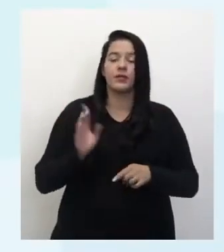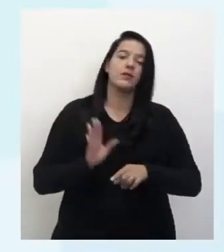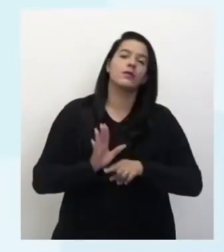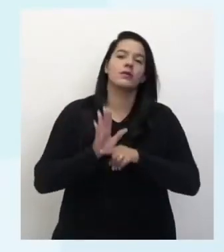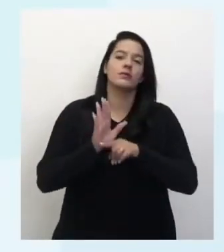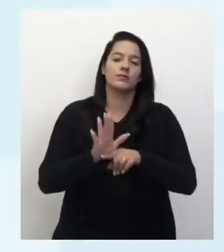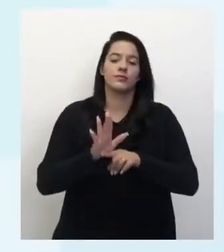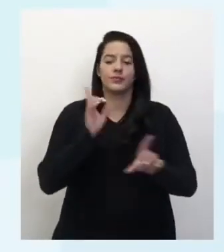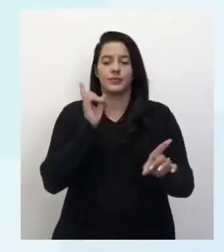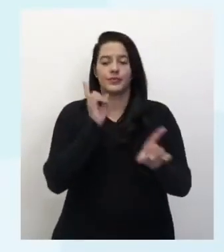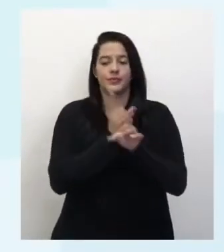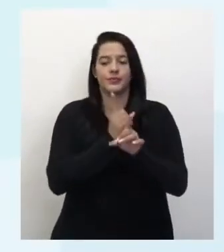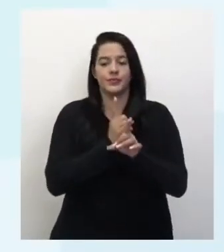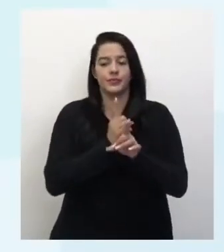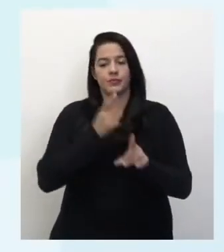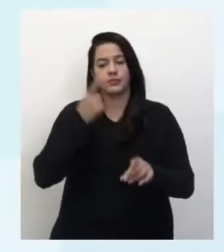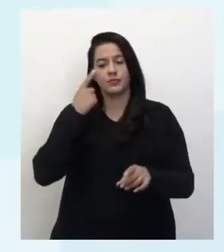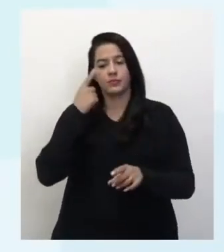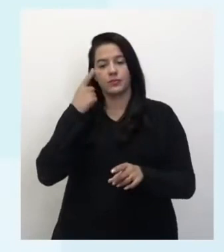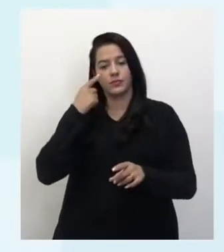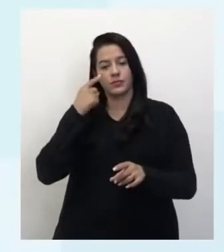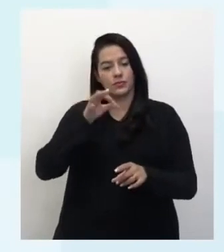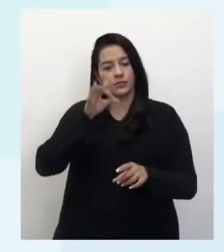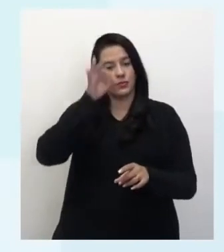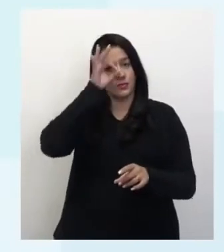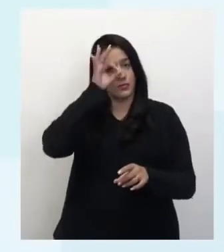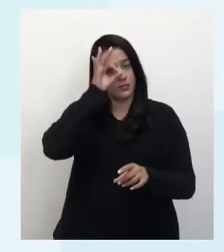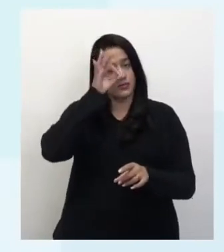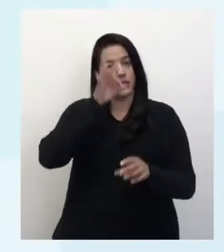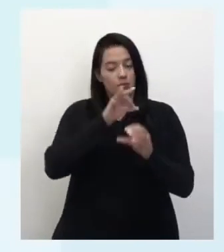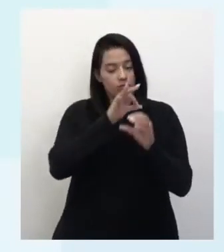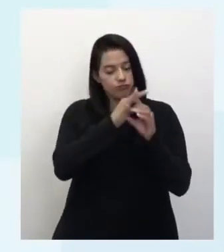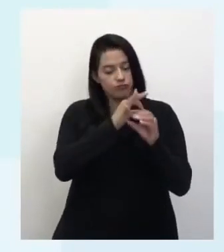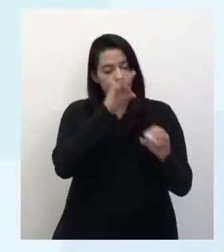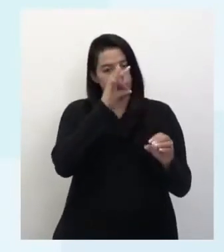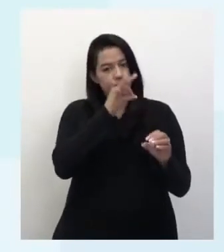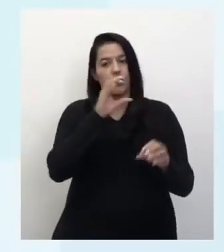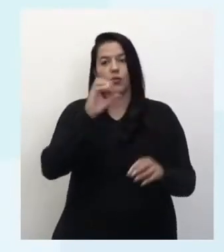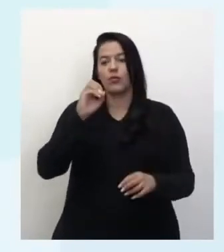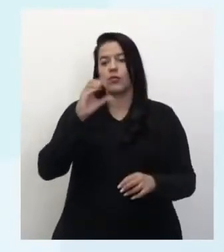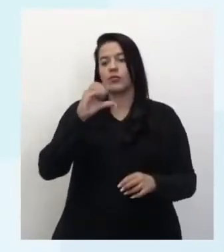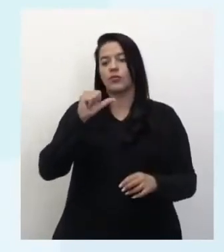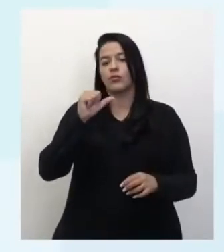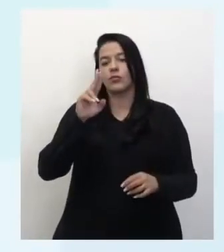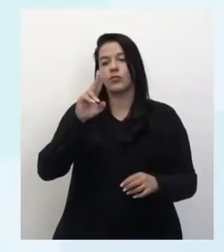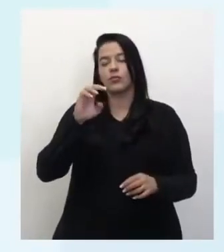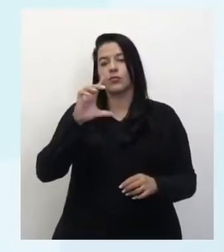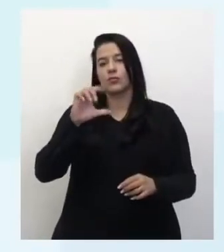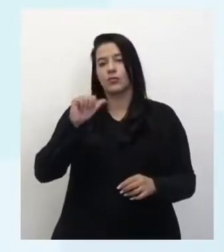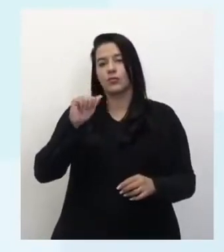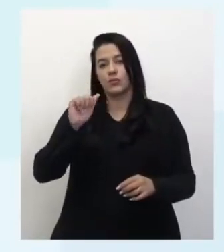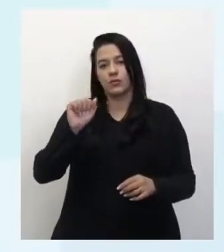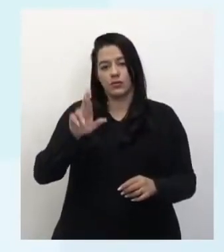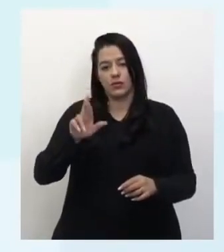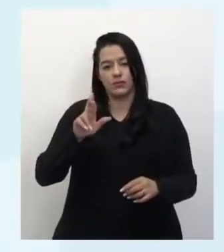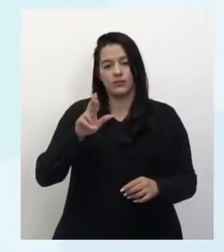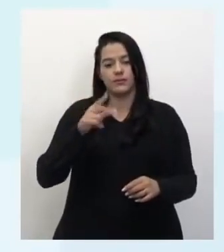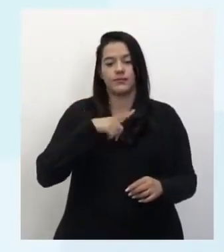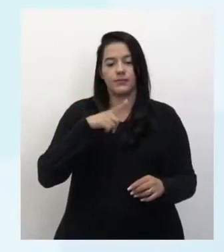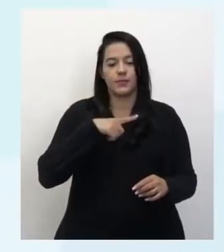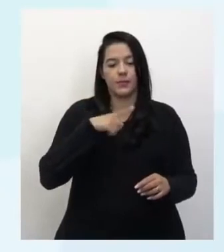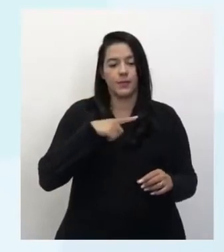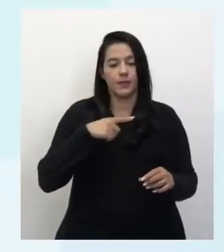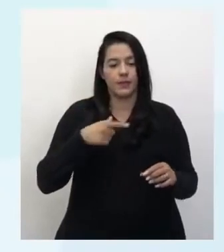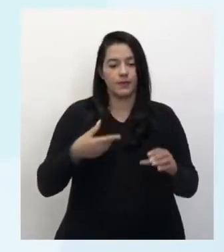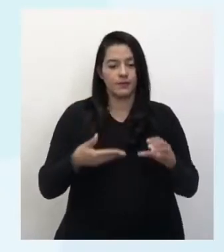a lente que eu coloco o olho, então eu chamo de ocular, tá bom? Ele vai ter também a lente onde eu aponto o